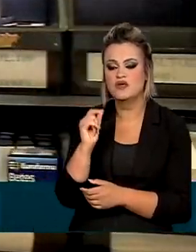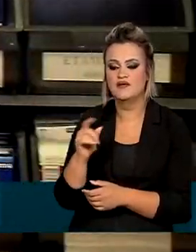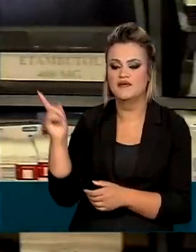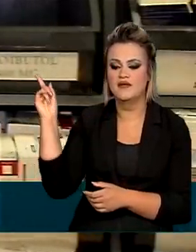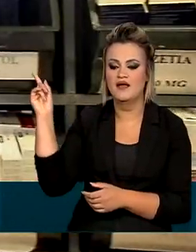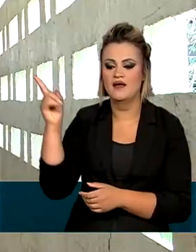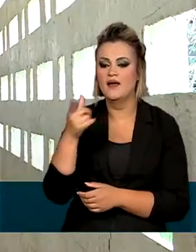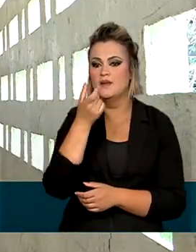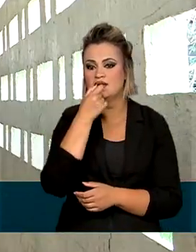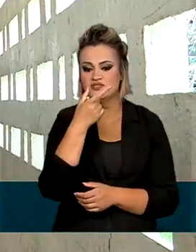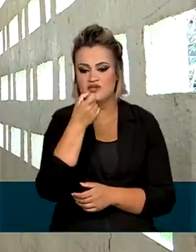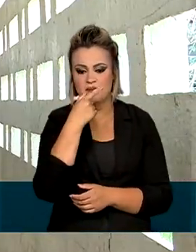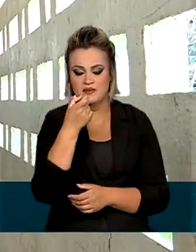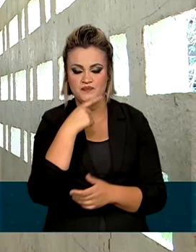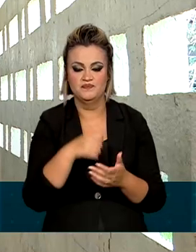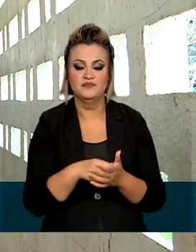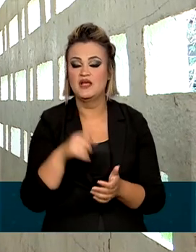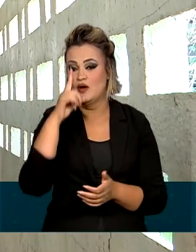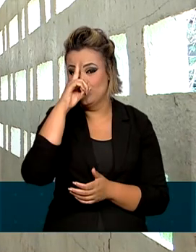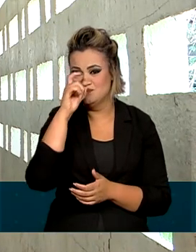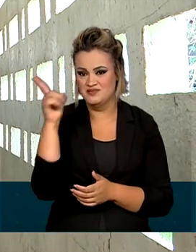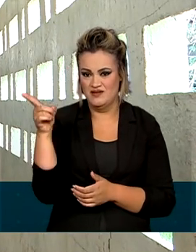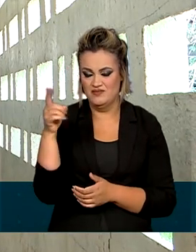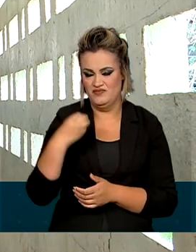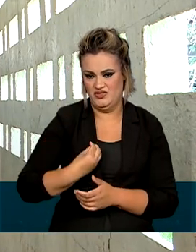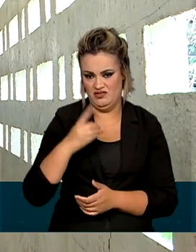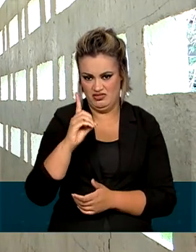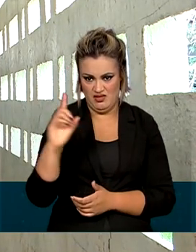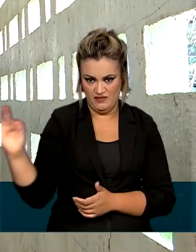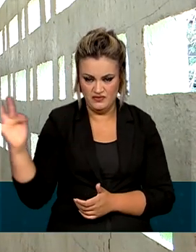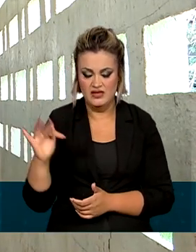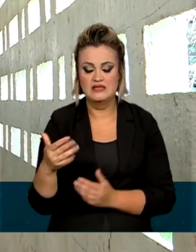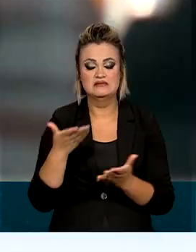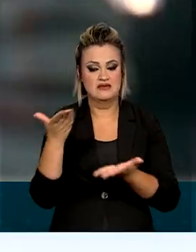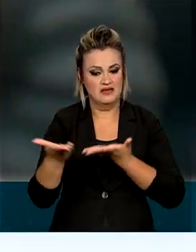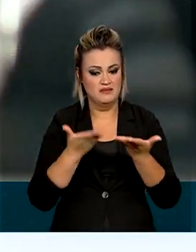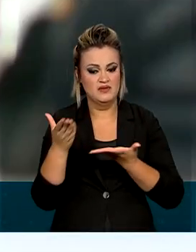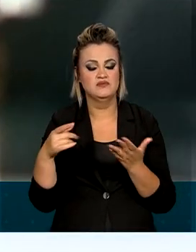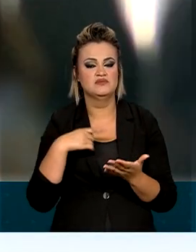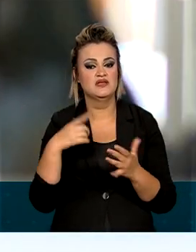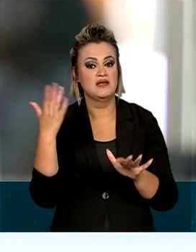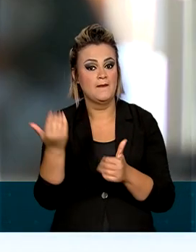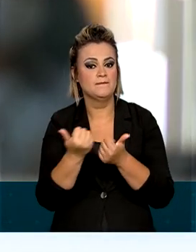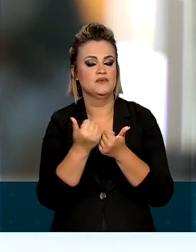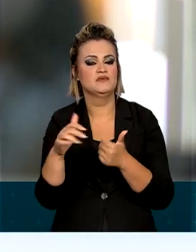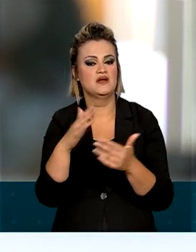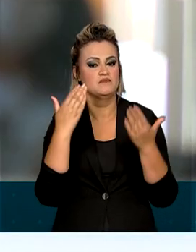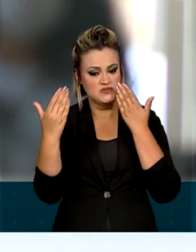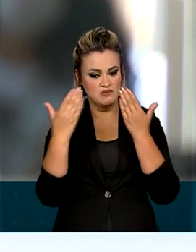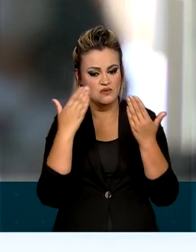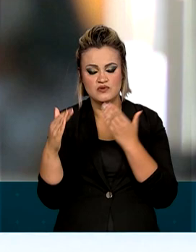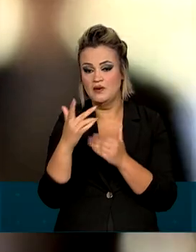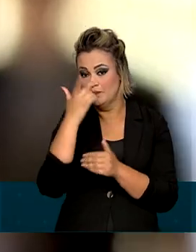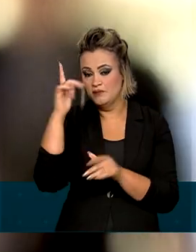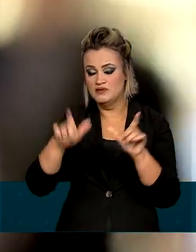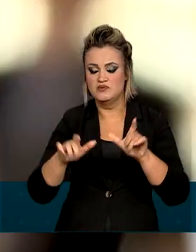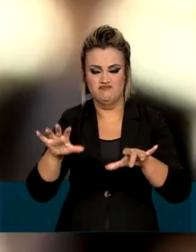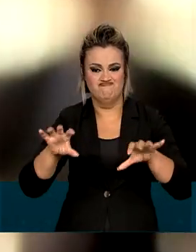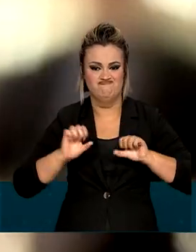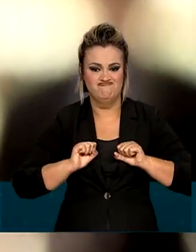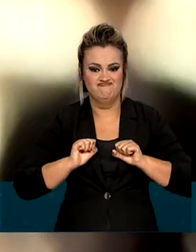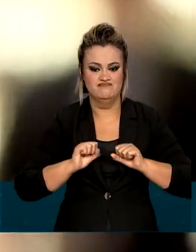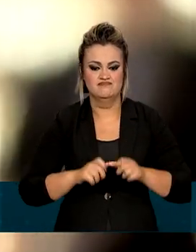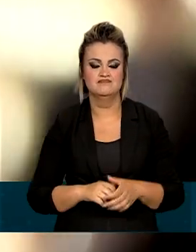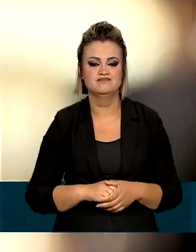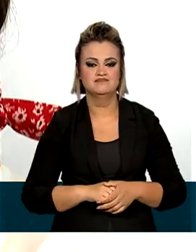medicamentos. Esse hospital, no Distrito Federal, oferece o tratamento e apoio psicológico às pessoas infectadas